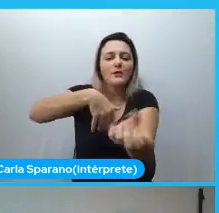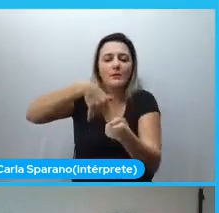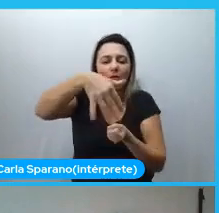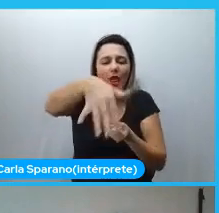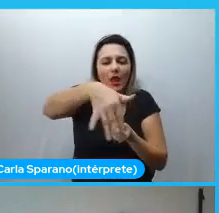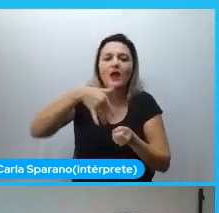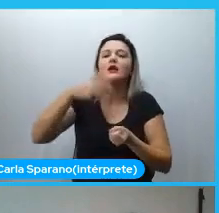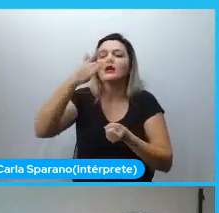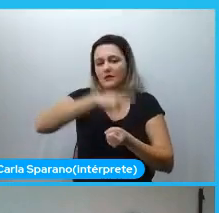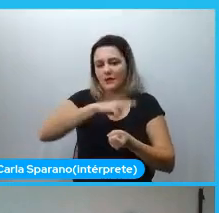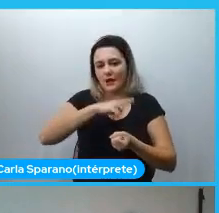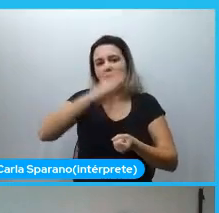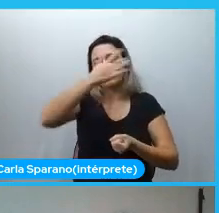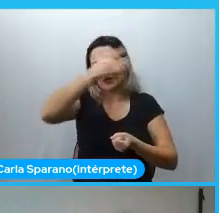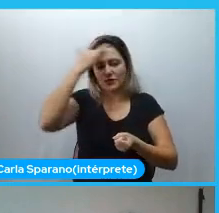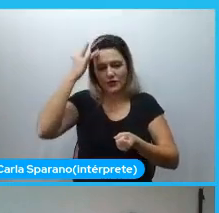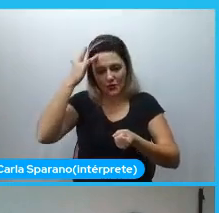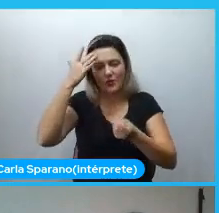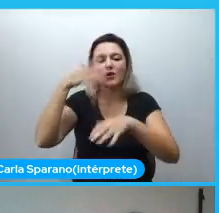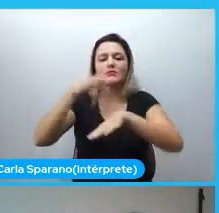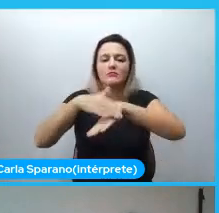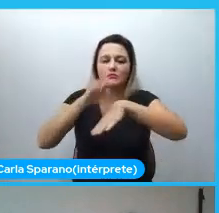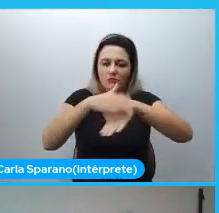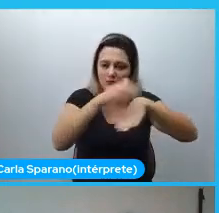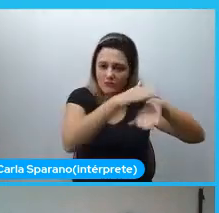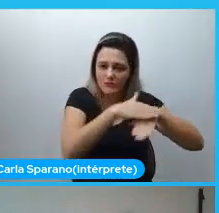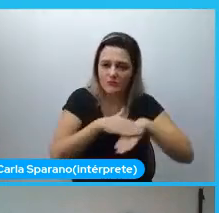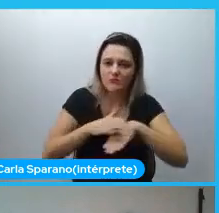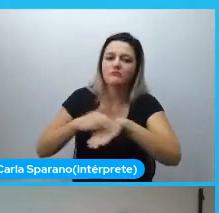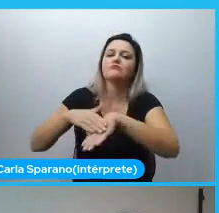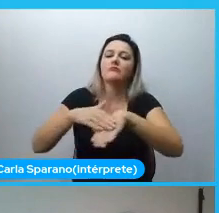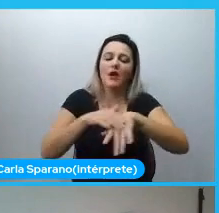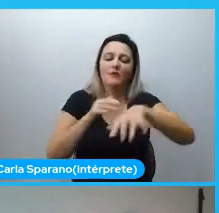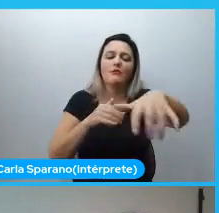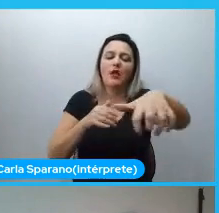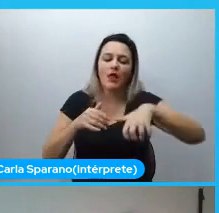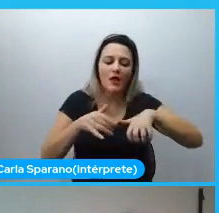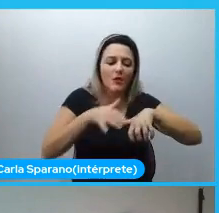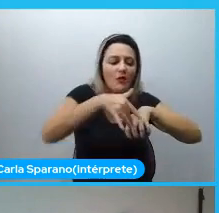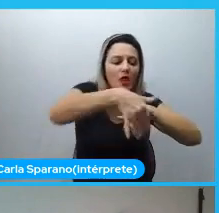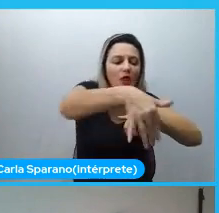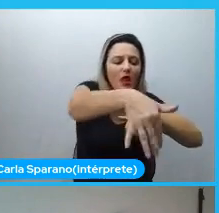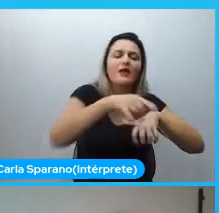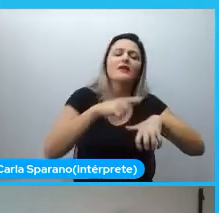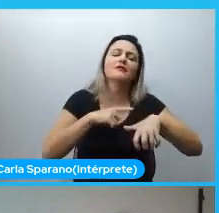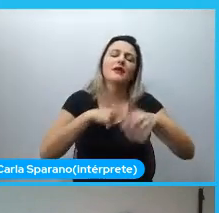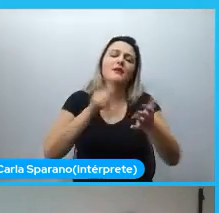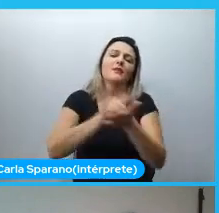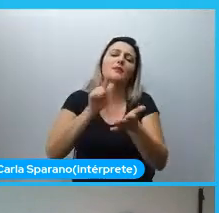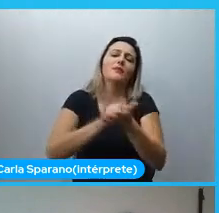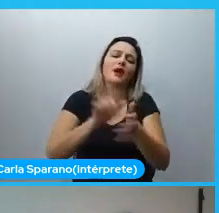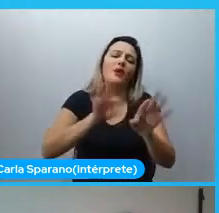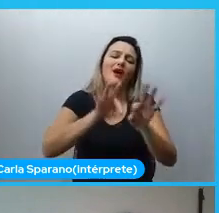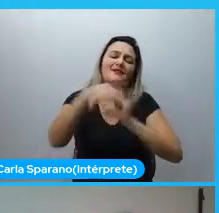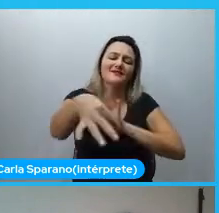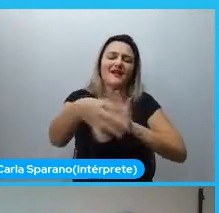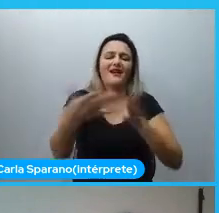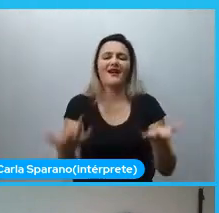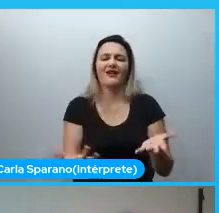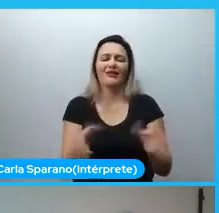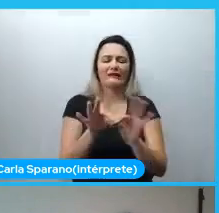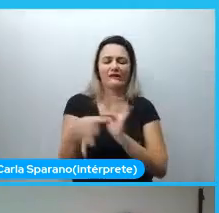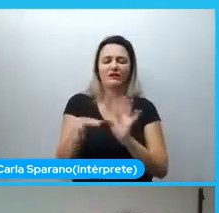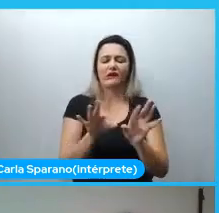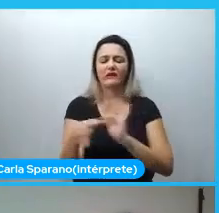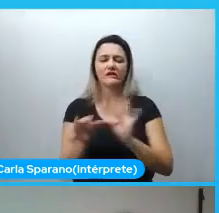Mesmo com o prontuário eletrônico aí surgindo, ainda tem muito papel rasgado, receita rasgada, exame rasgado. E tem pessoas